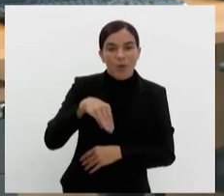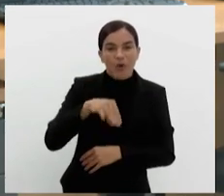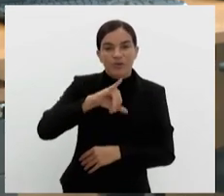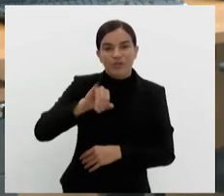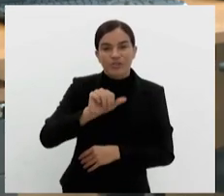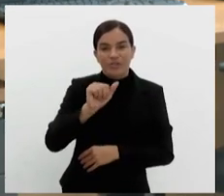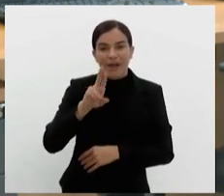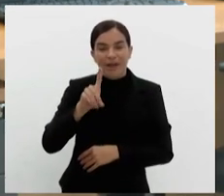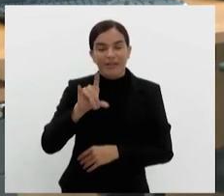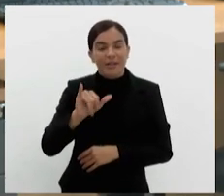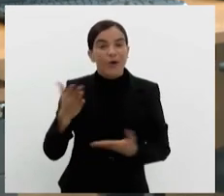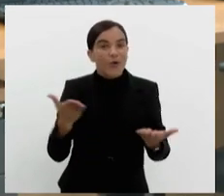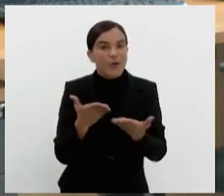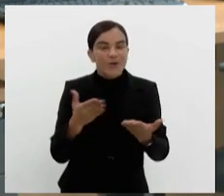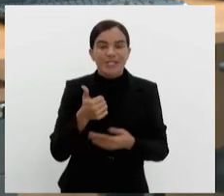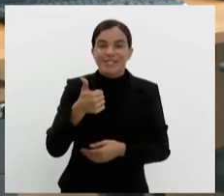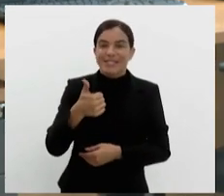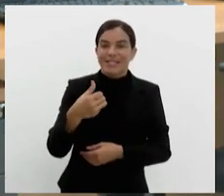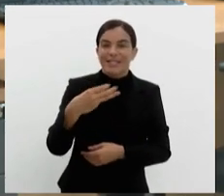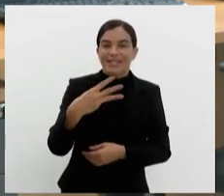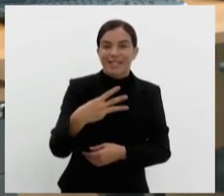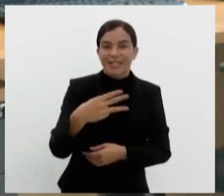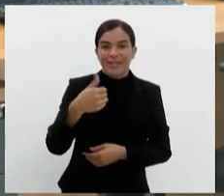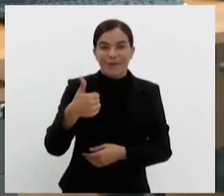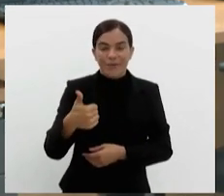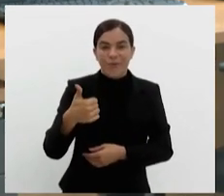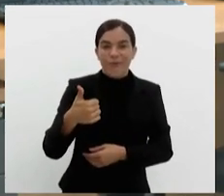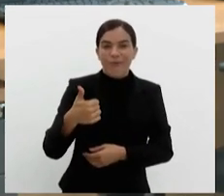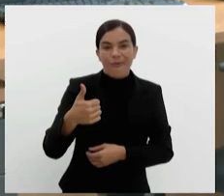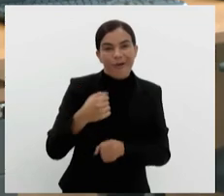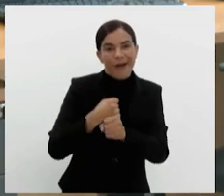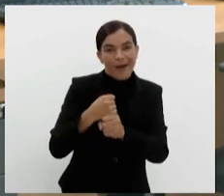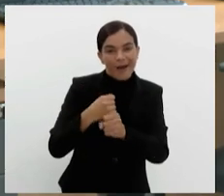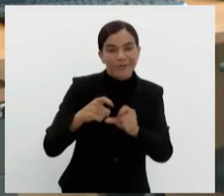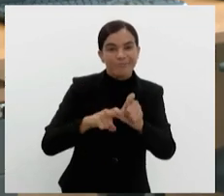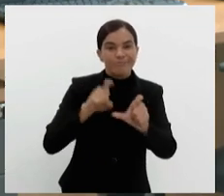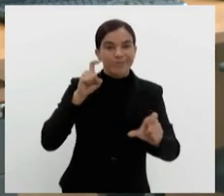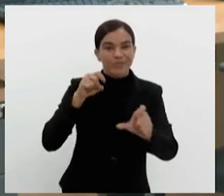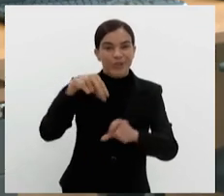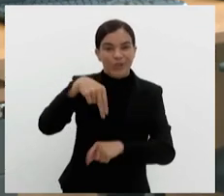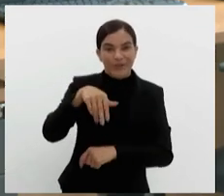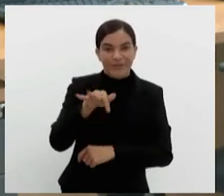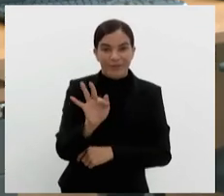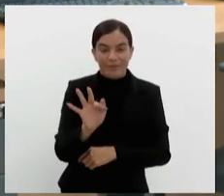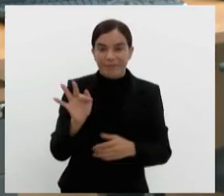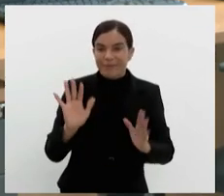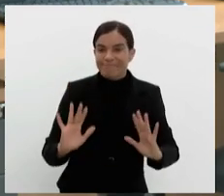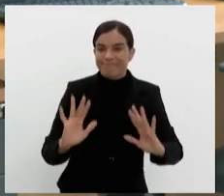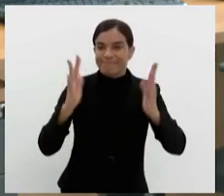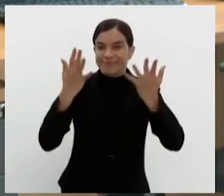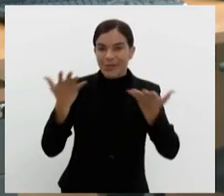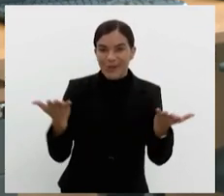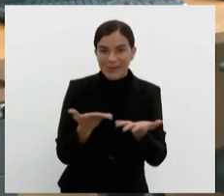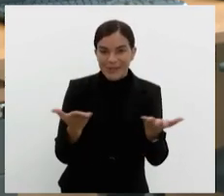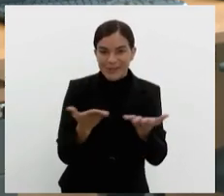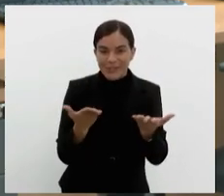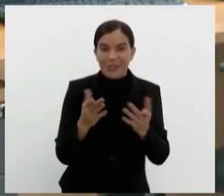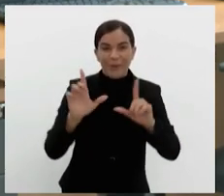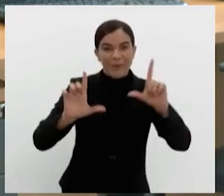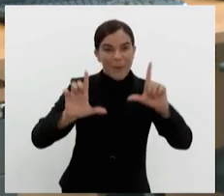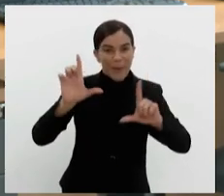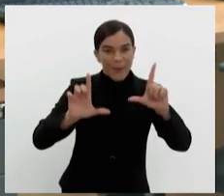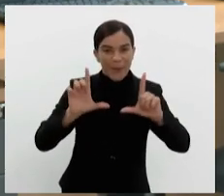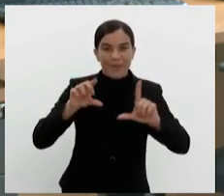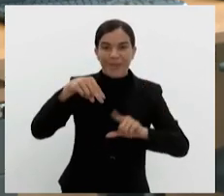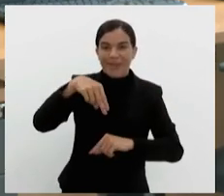do Estado, comemora hoje 131 anos de emancipação de Nova Friburgo. Para comemorar a data, nós vamos reexibir o programa Na